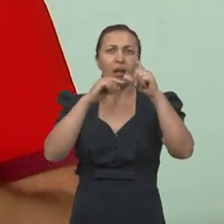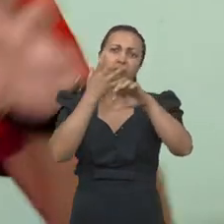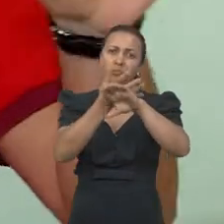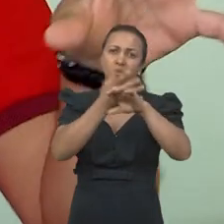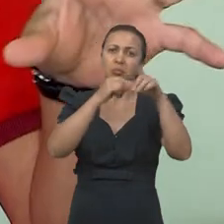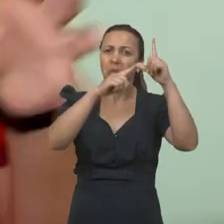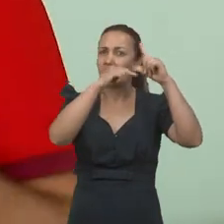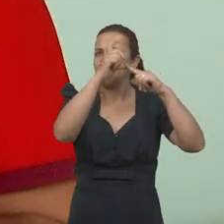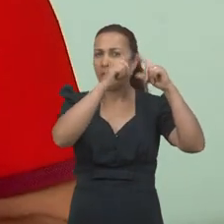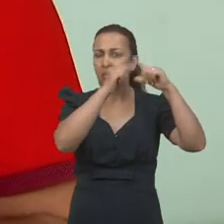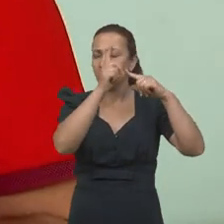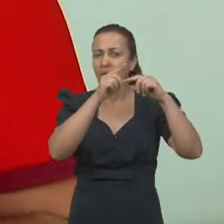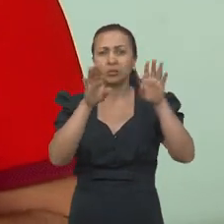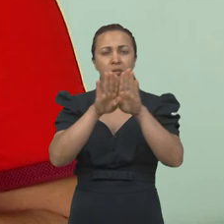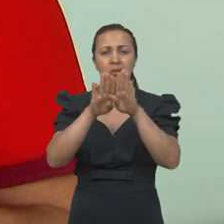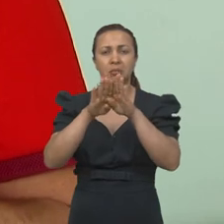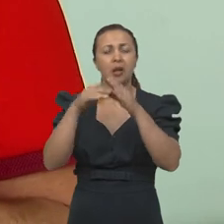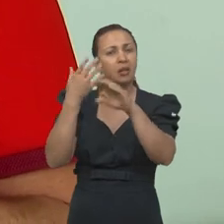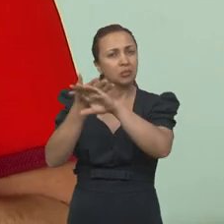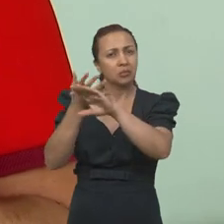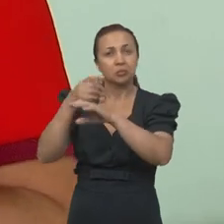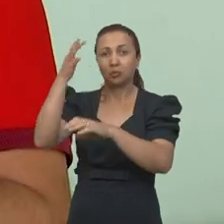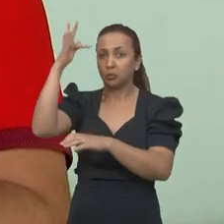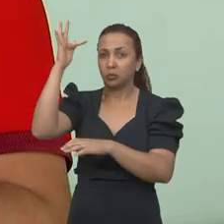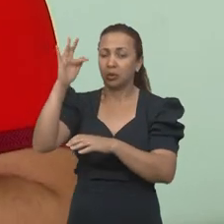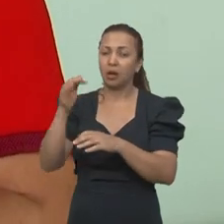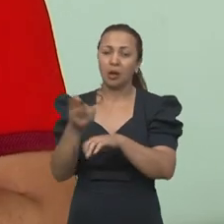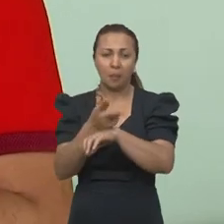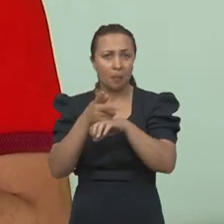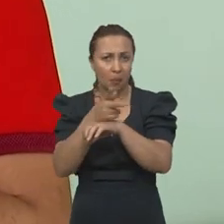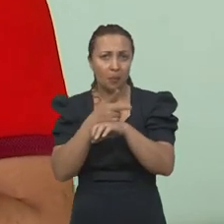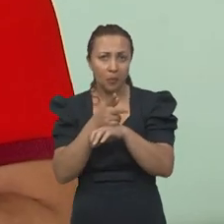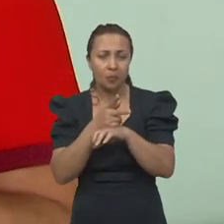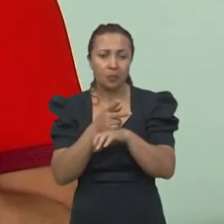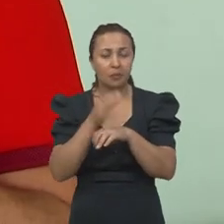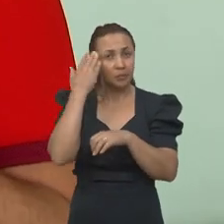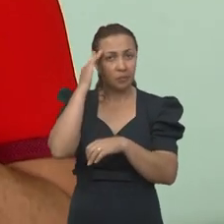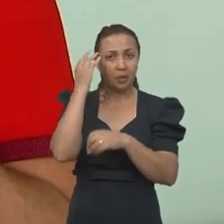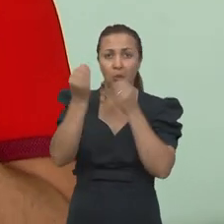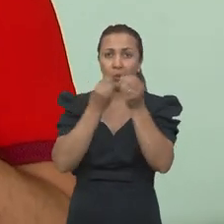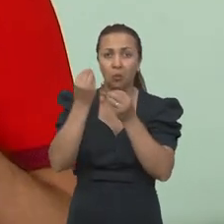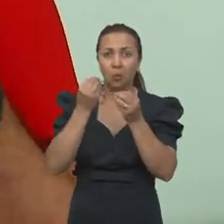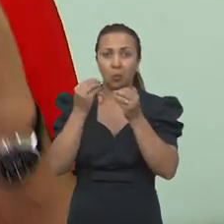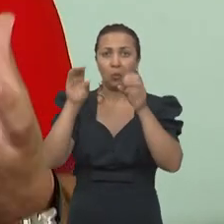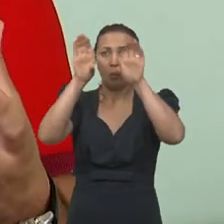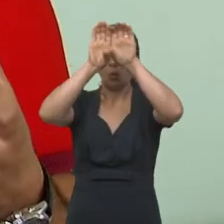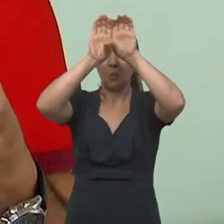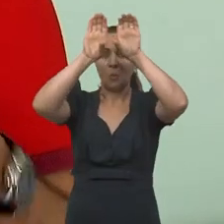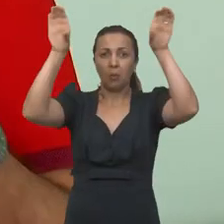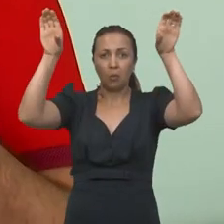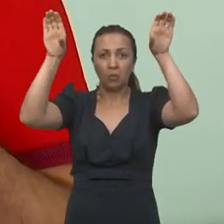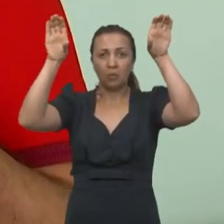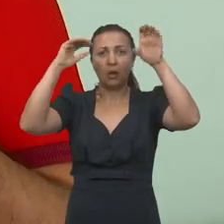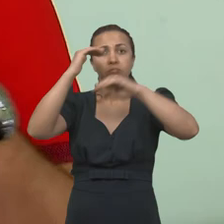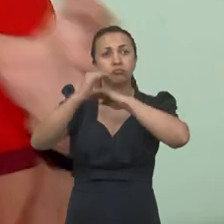física e cosmologia. É a área da ciência que busca compreender como o universo